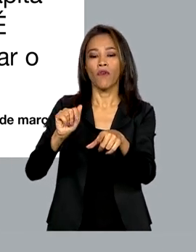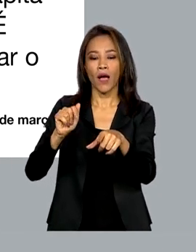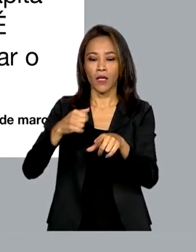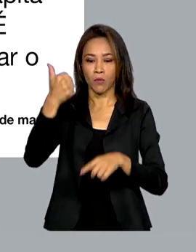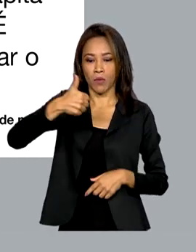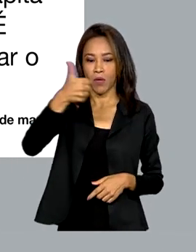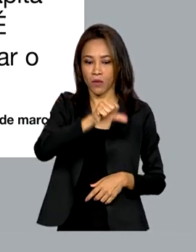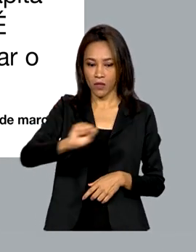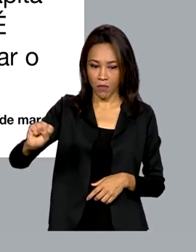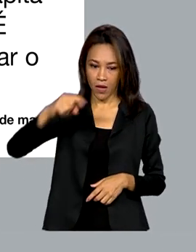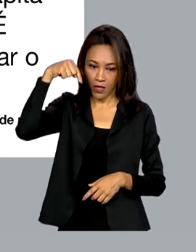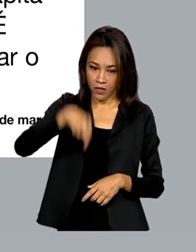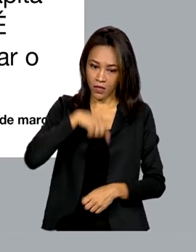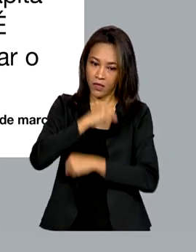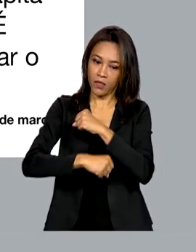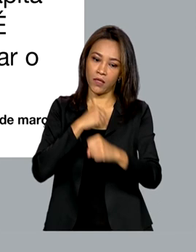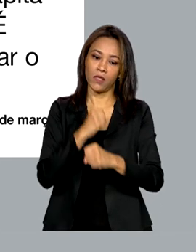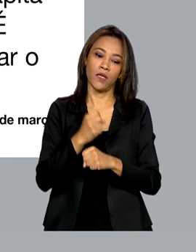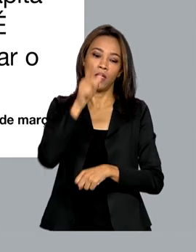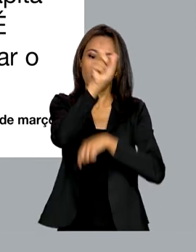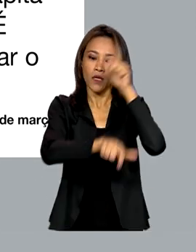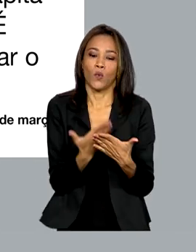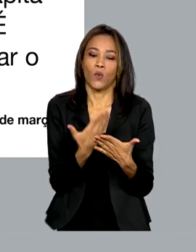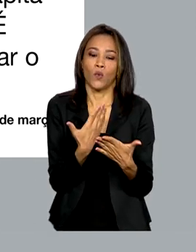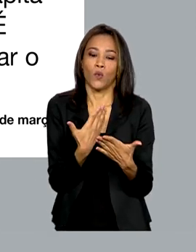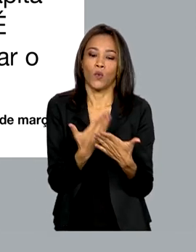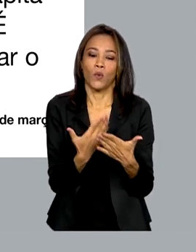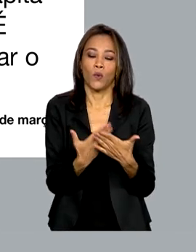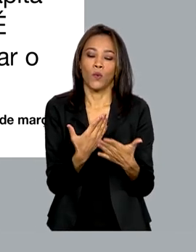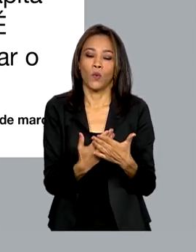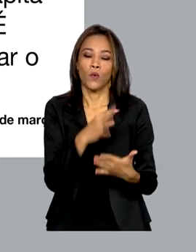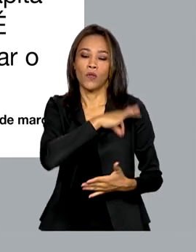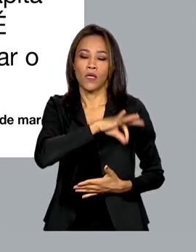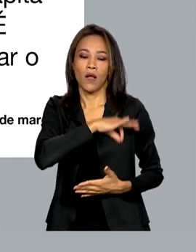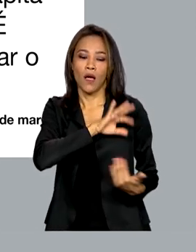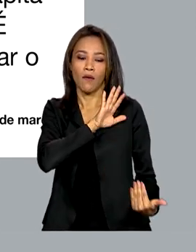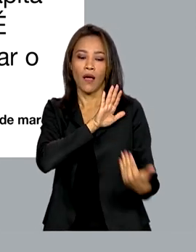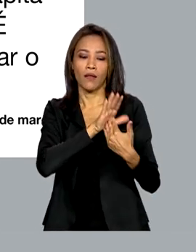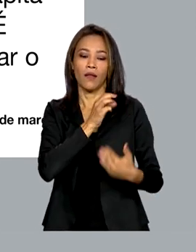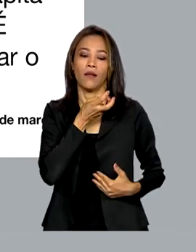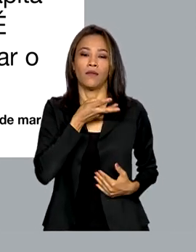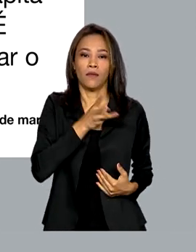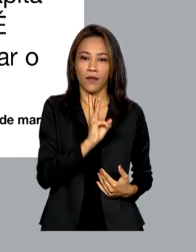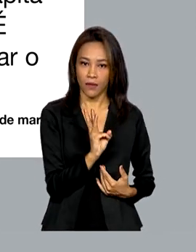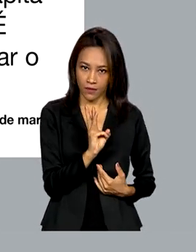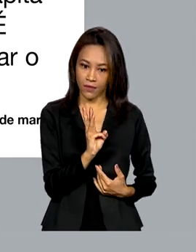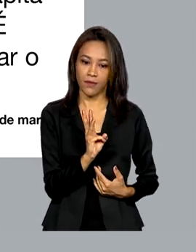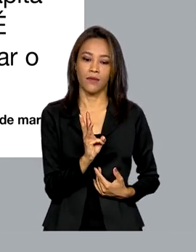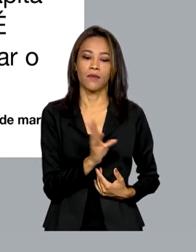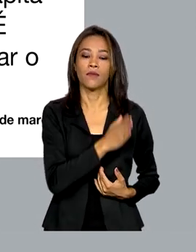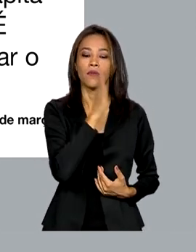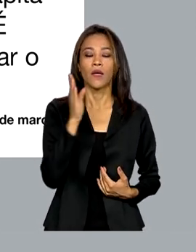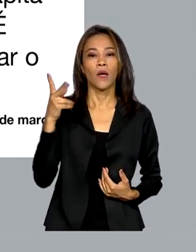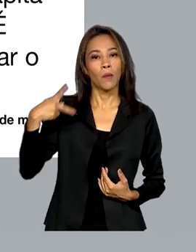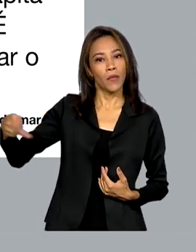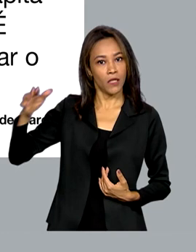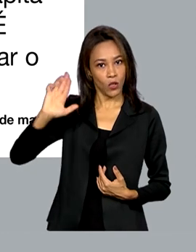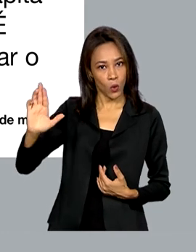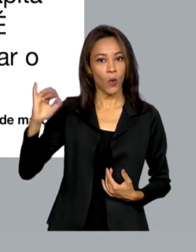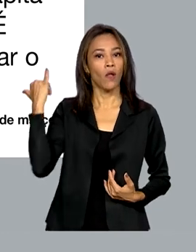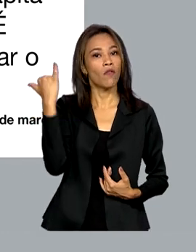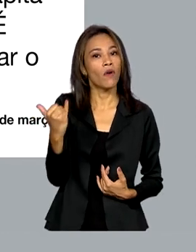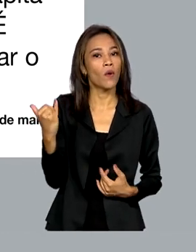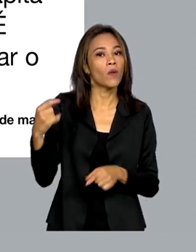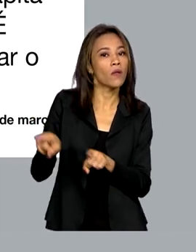2023 para estudantes com renda bruta familiar, capta de até três salários mínimos. O presidente Lula reafirmou